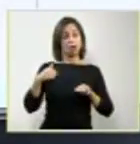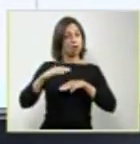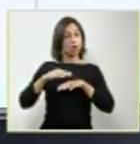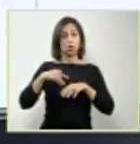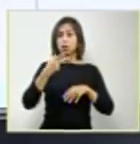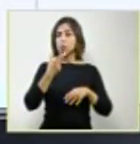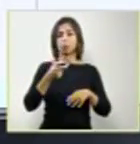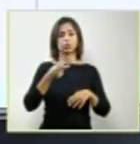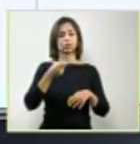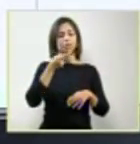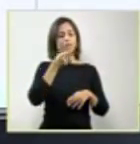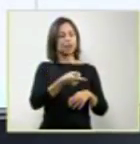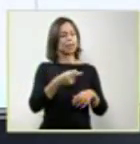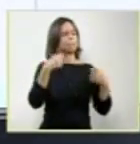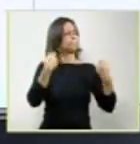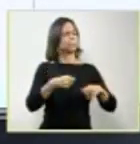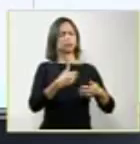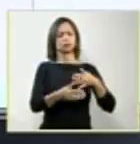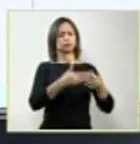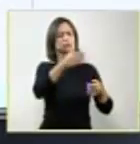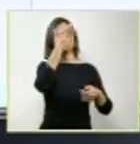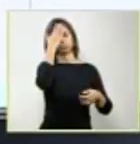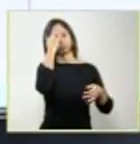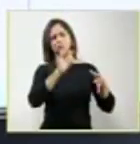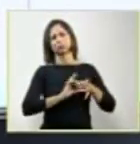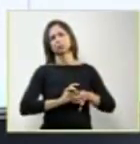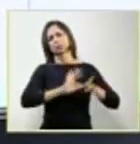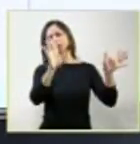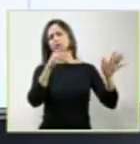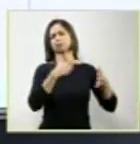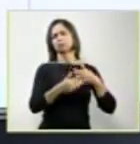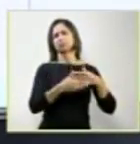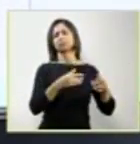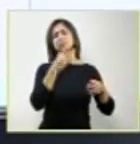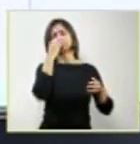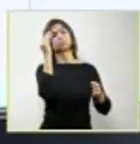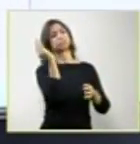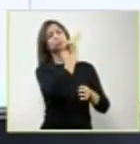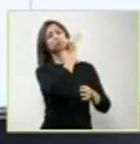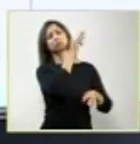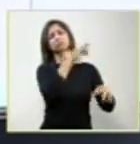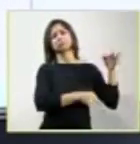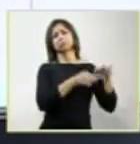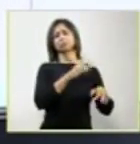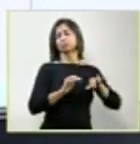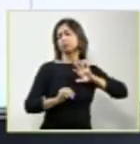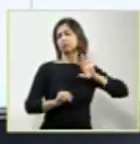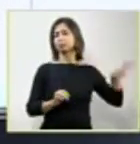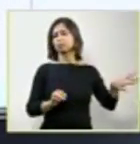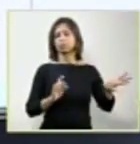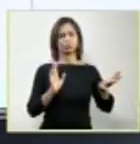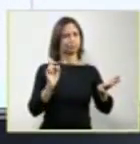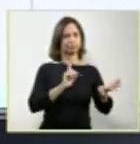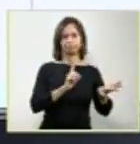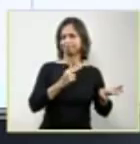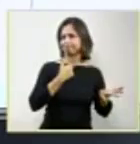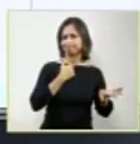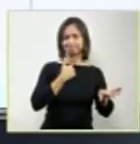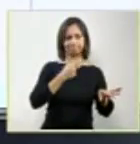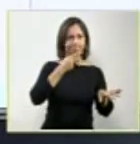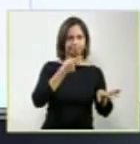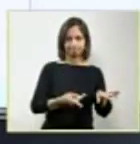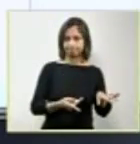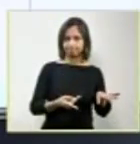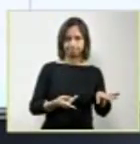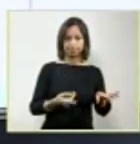o que tem que ser feito, independente do que diz o judiciário, porque exatamente expõe o médico a